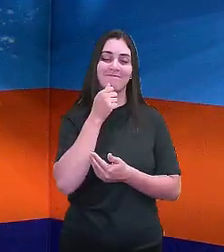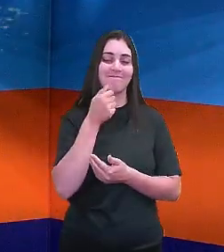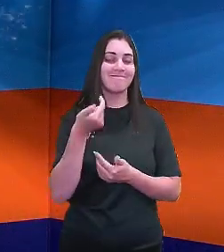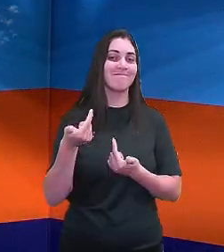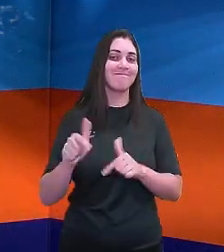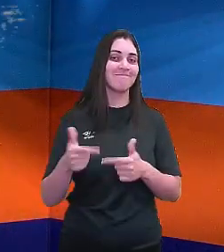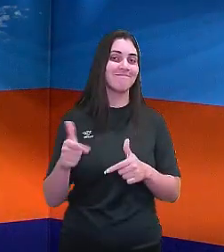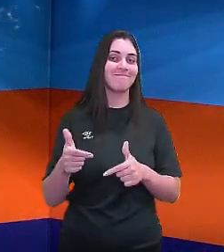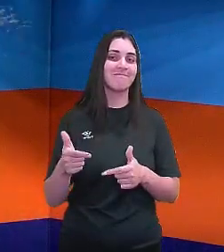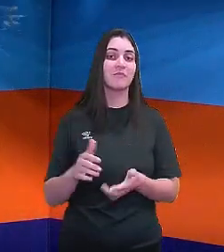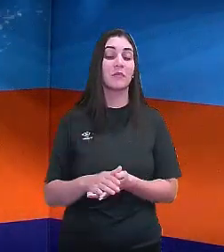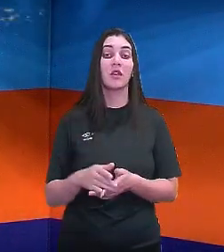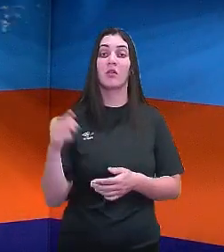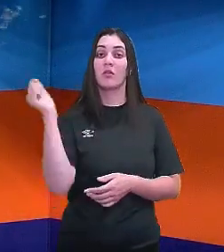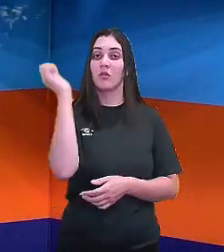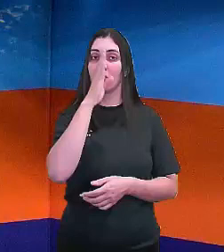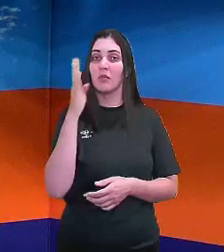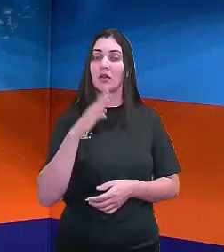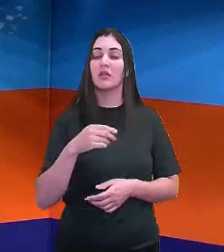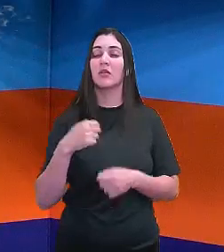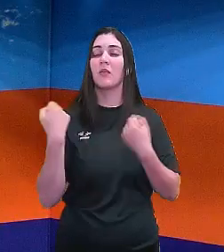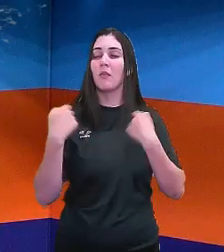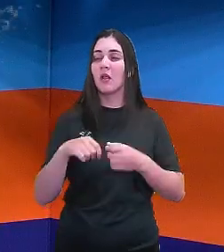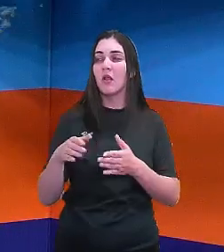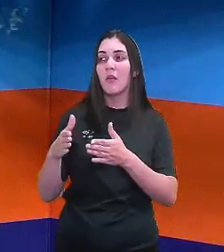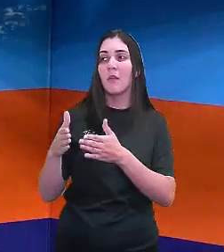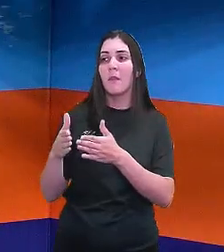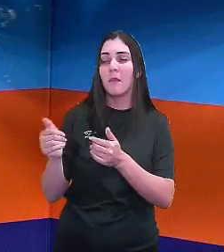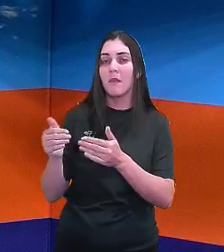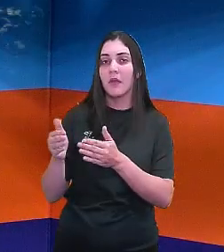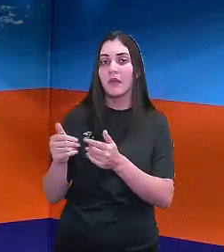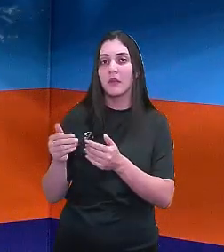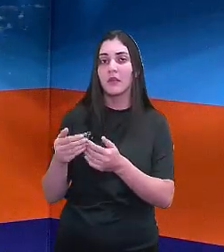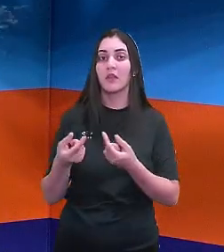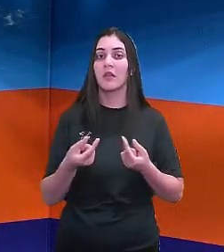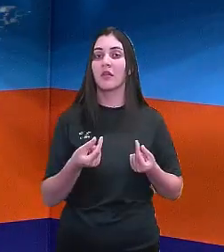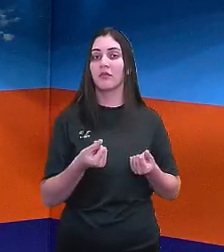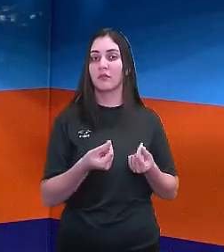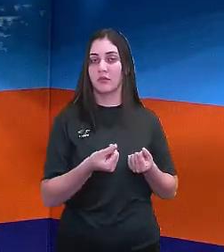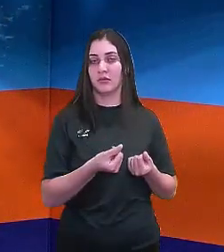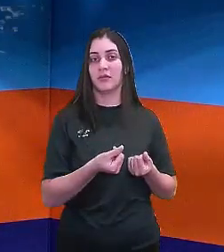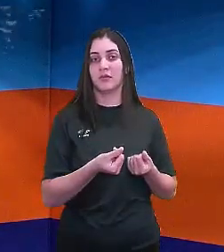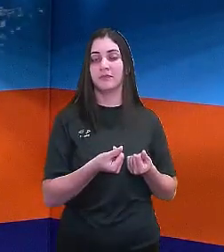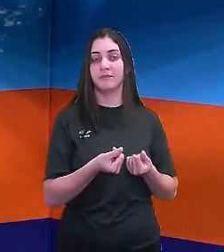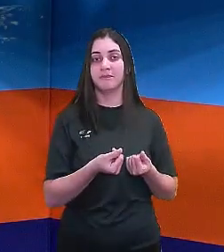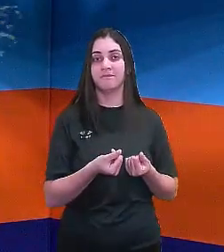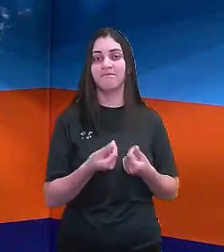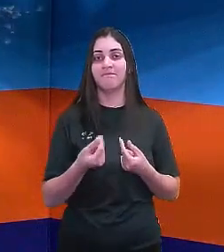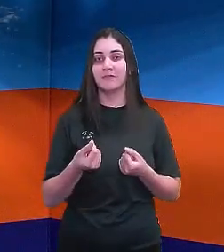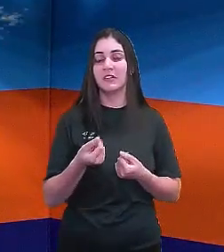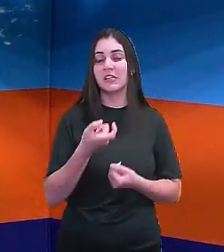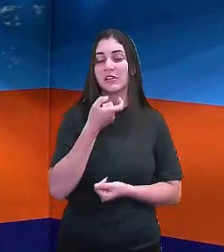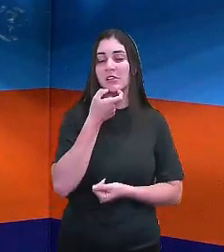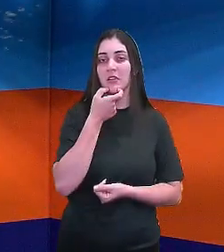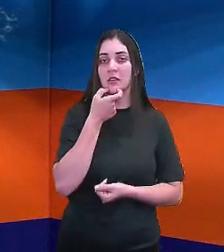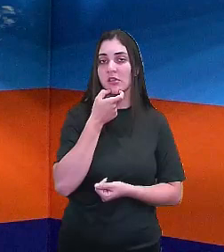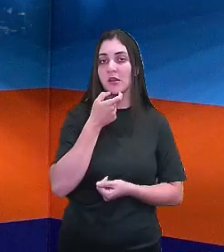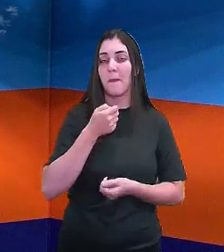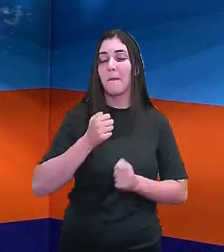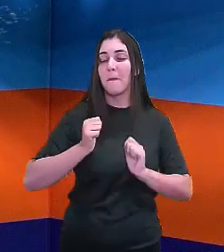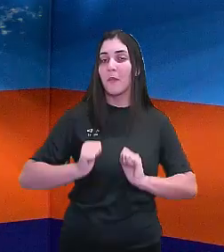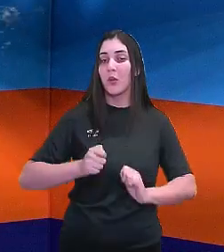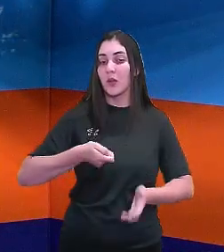precisou pedir ou recorrer ao dinheiro, o dinheiro inglês, para poder